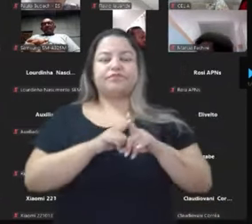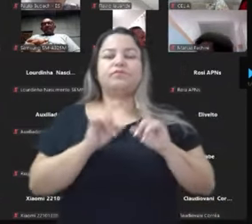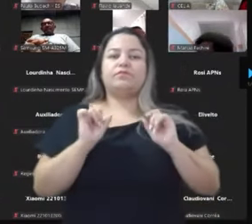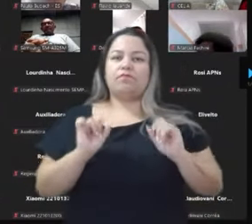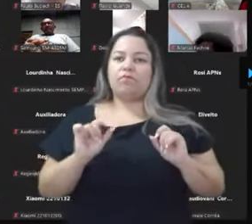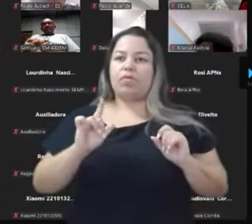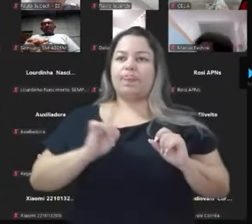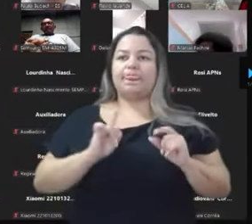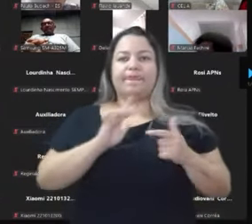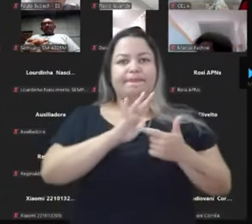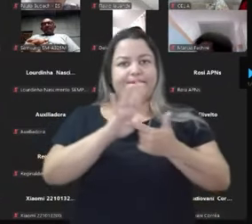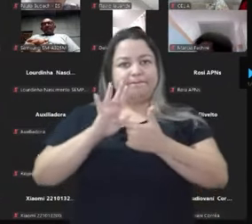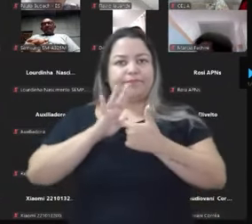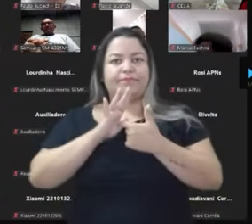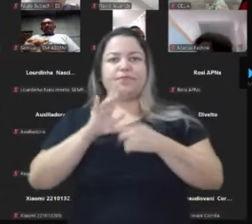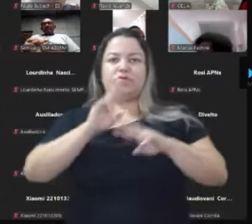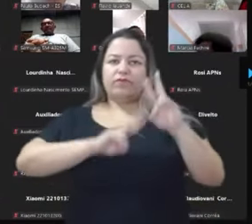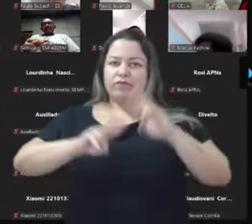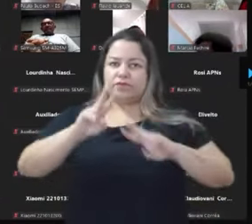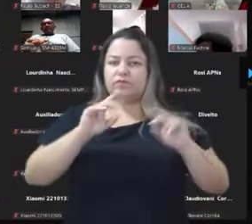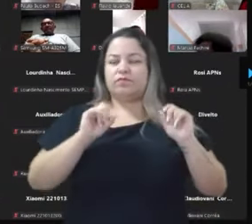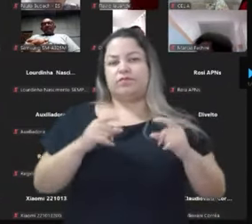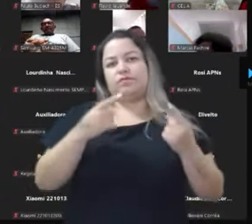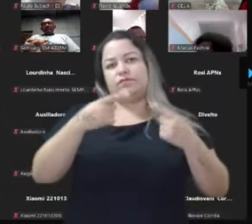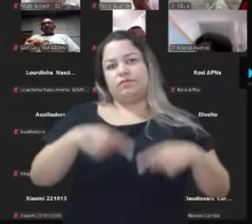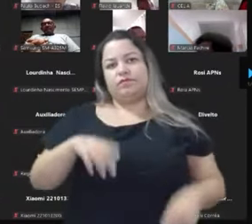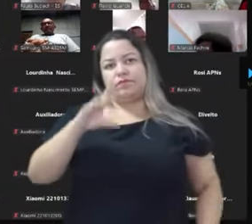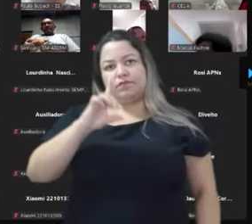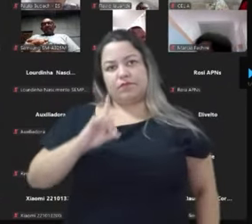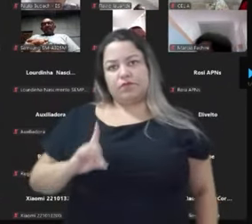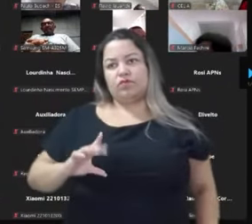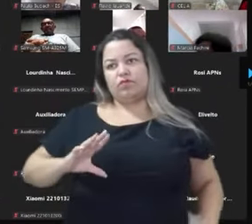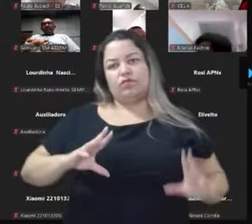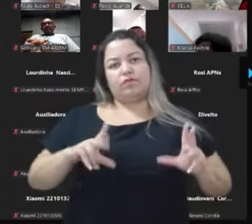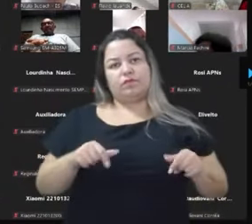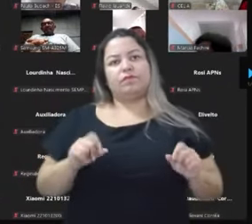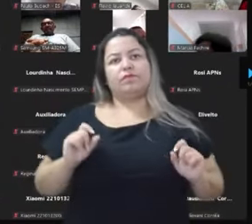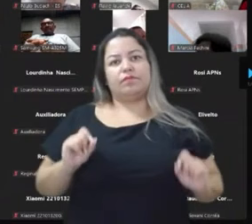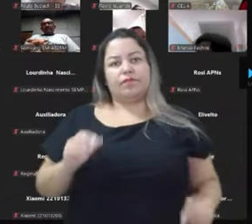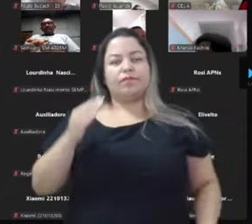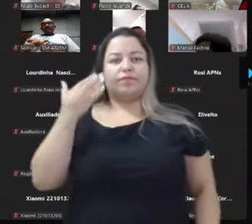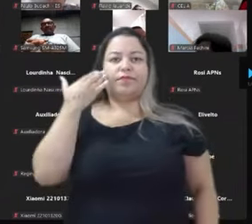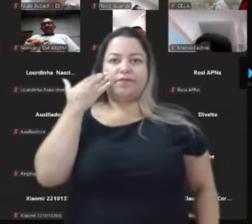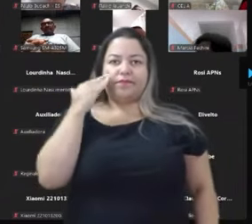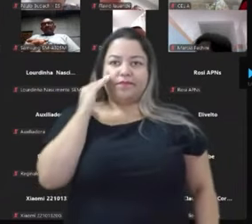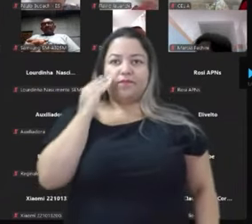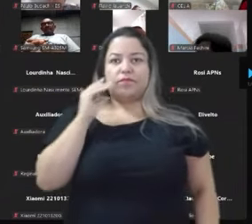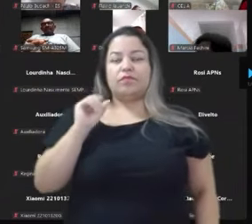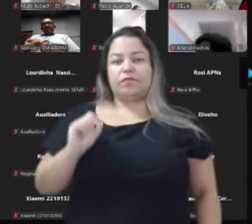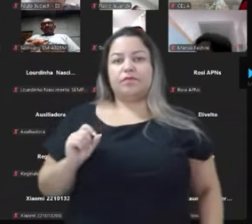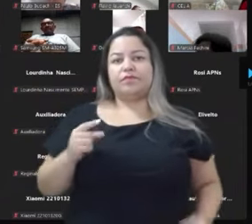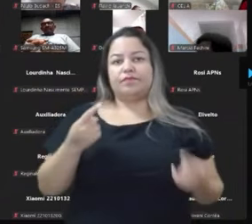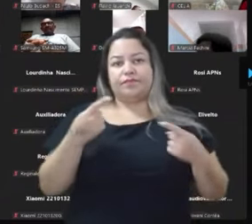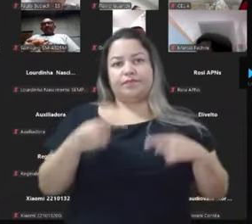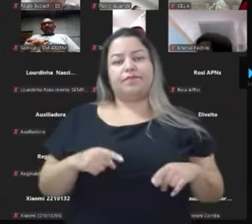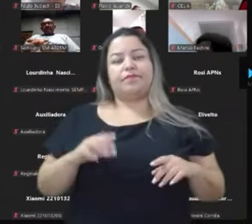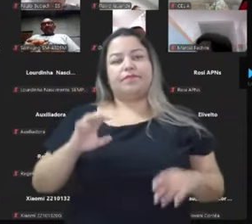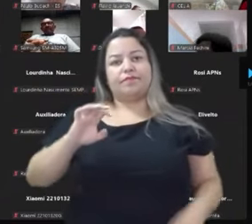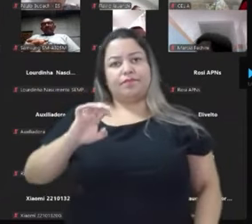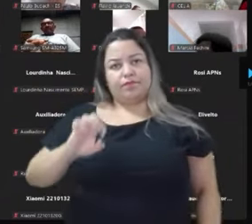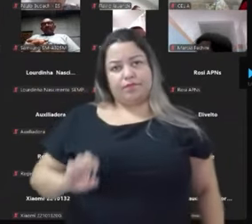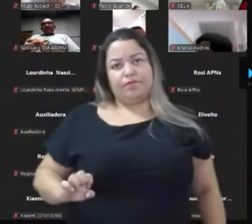apareçam. Tem uma coisa que os políticos da extrema direita, todos eles já entenderam e os políticos da esquerda,